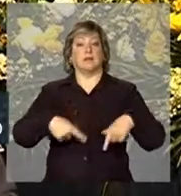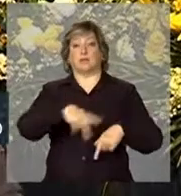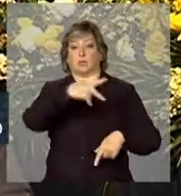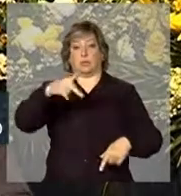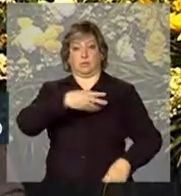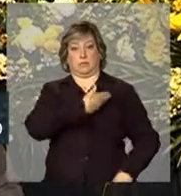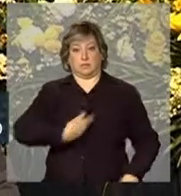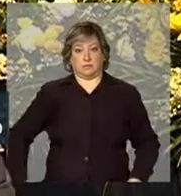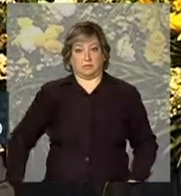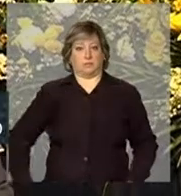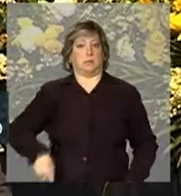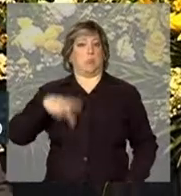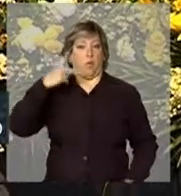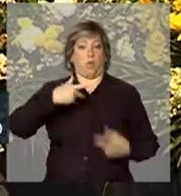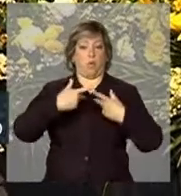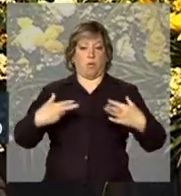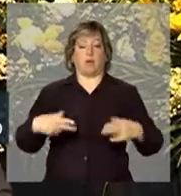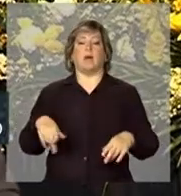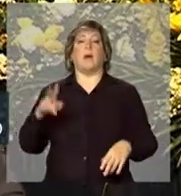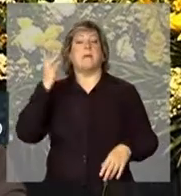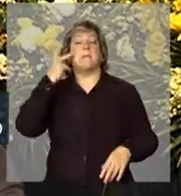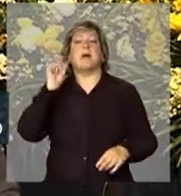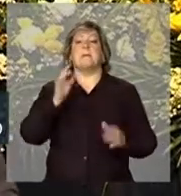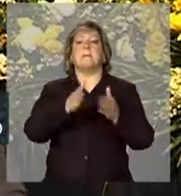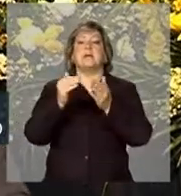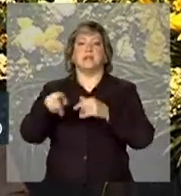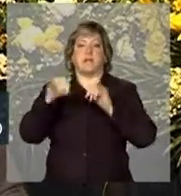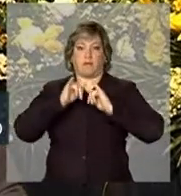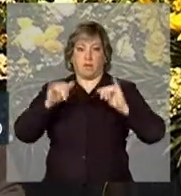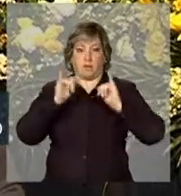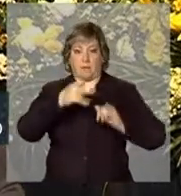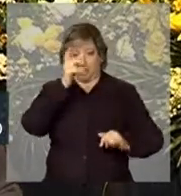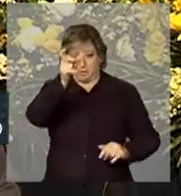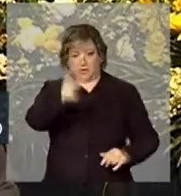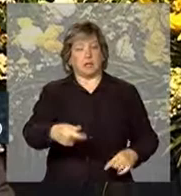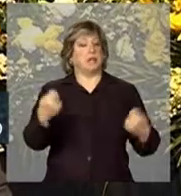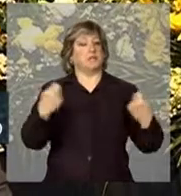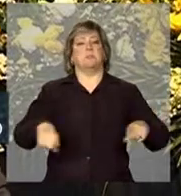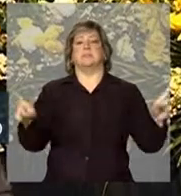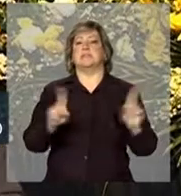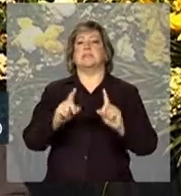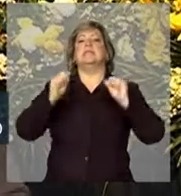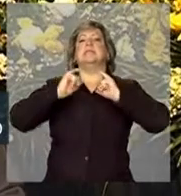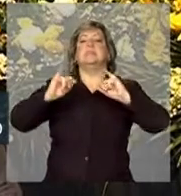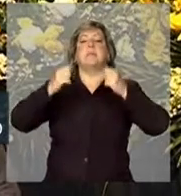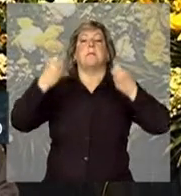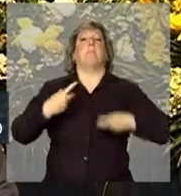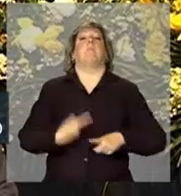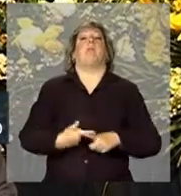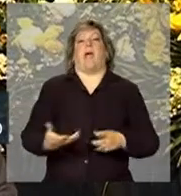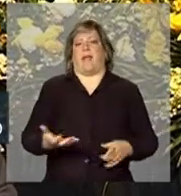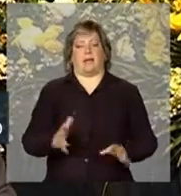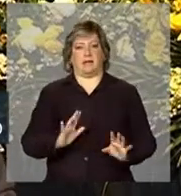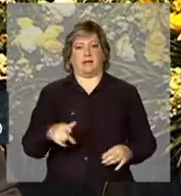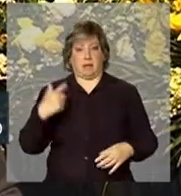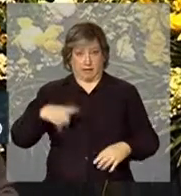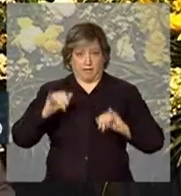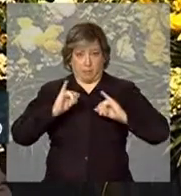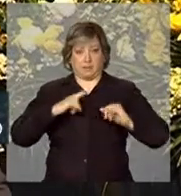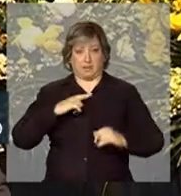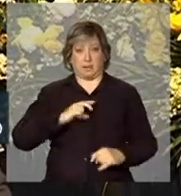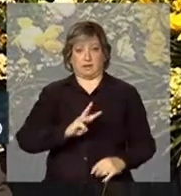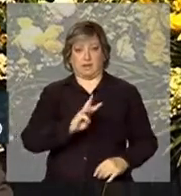Público. E para solicitar as informações, o cidadão não precisa explicar o motivo. Para mais informações, acesse